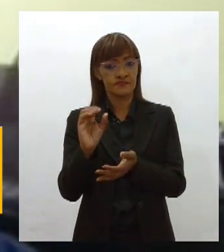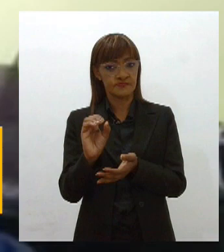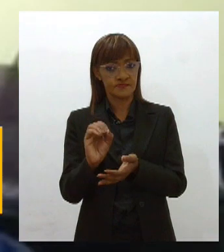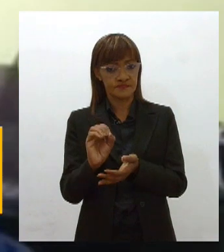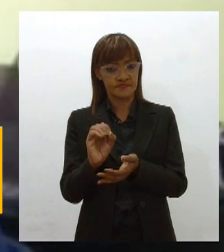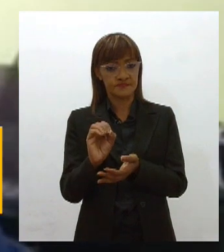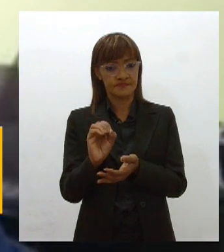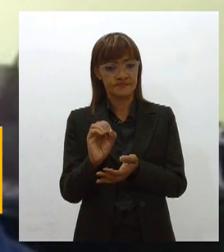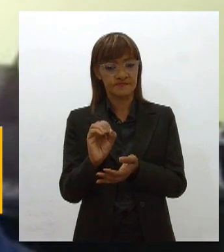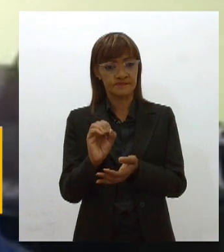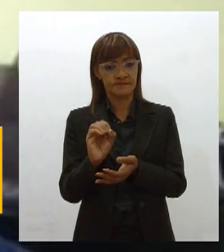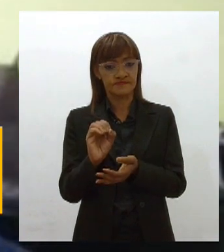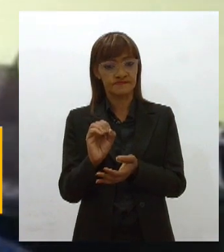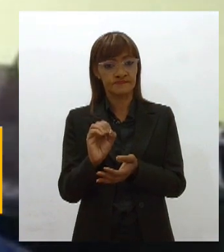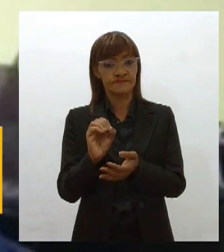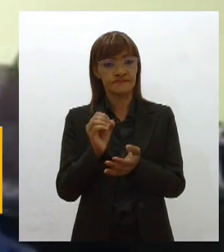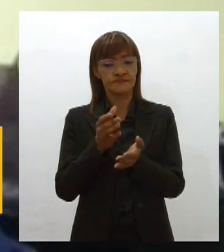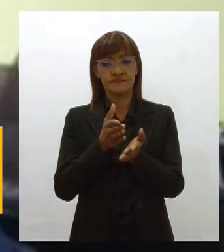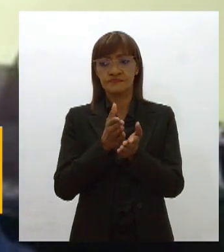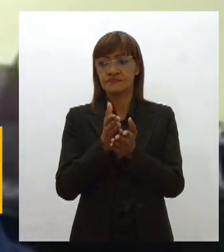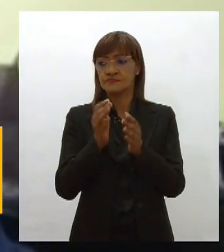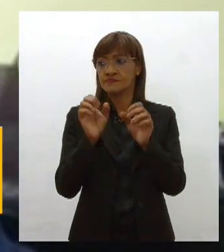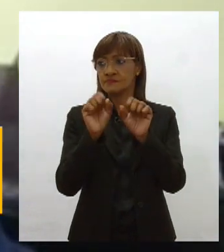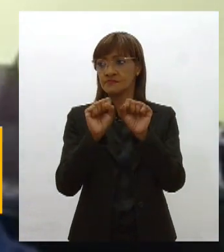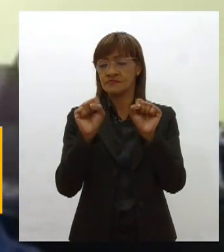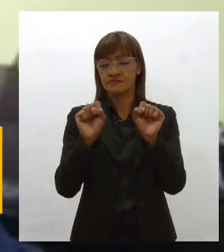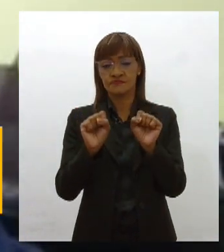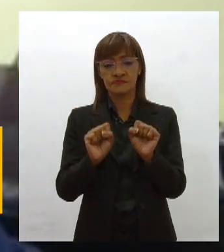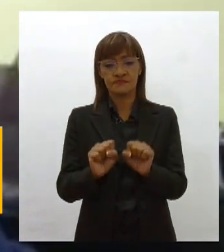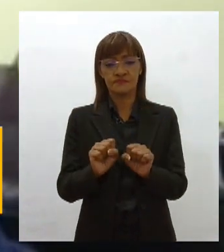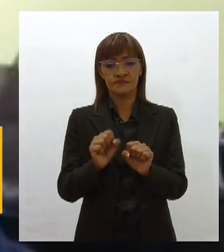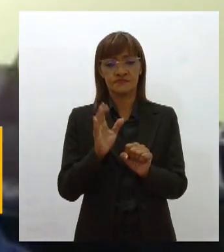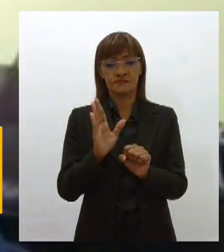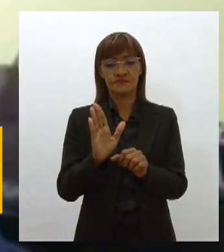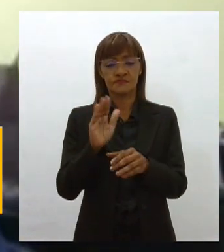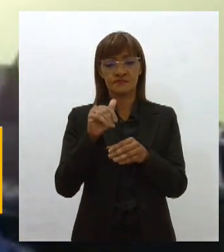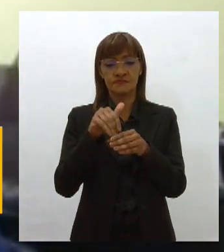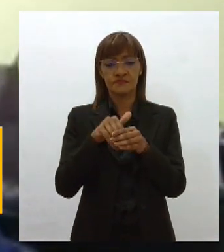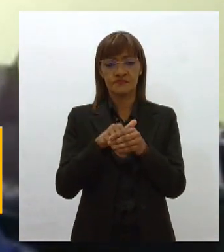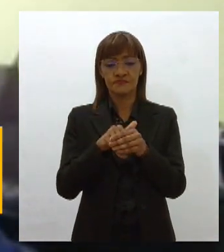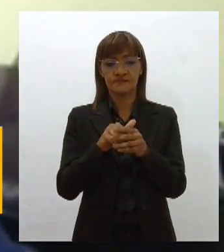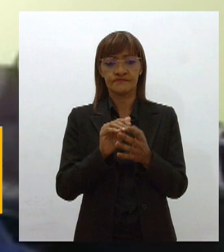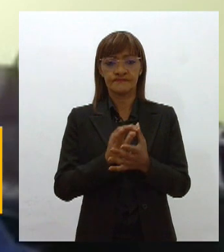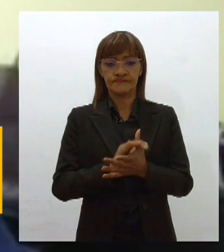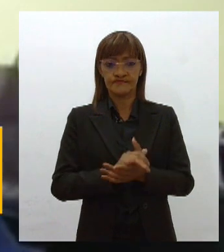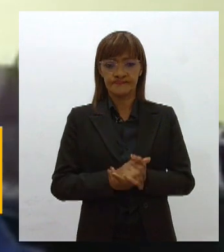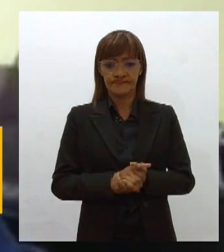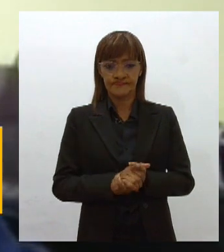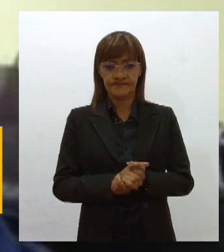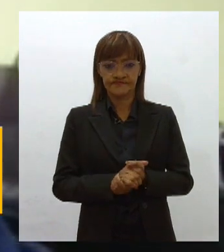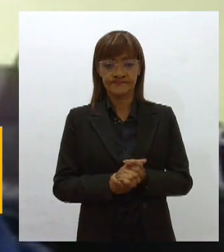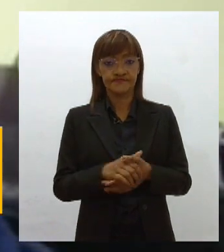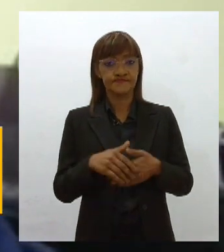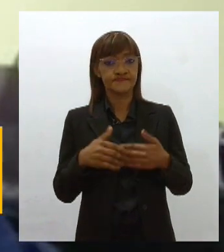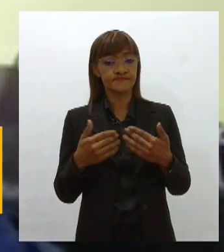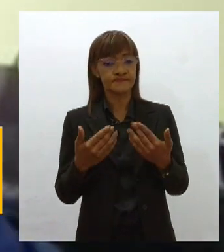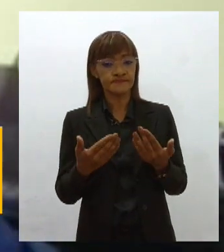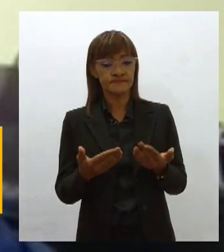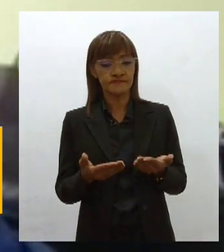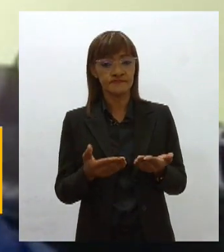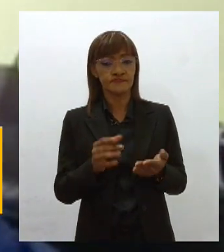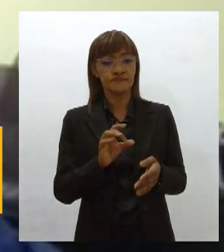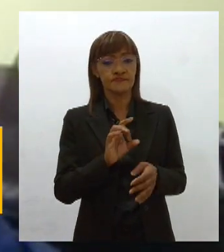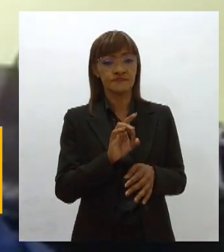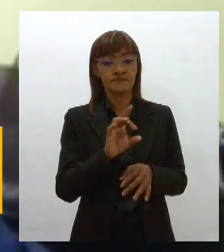com a aprovação do sistema nacional, do Plano Nacional de Cultura, ou melhor dizendo. Então, os Estados poderiam,